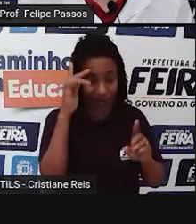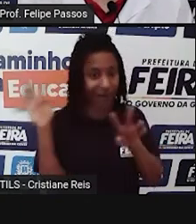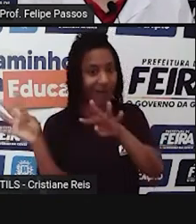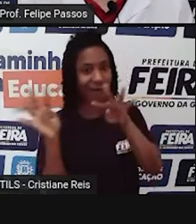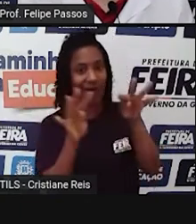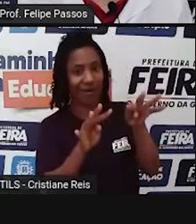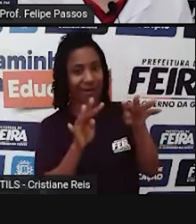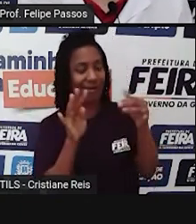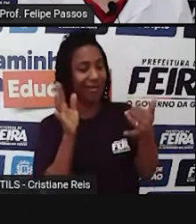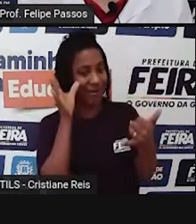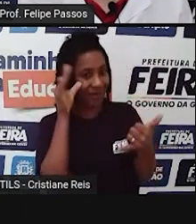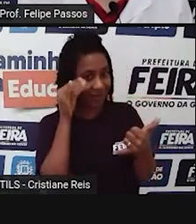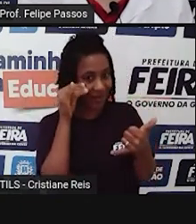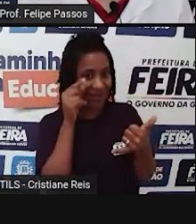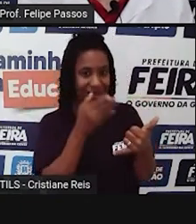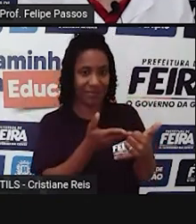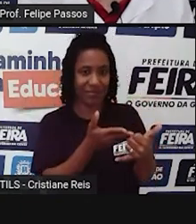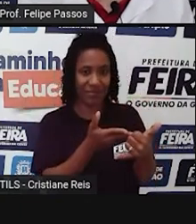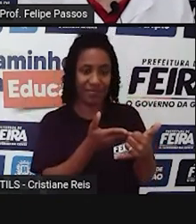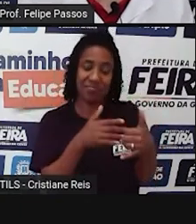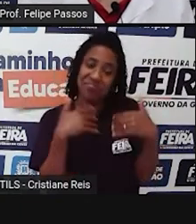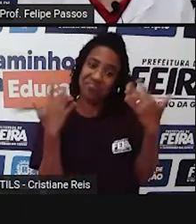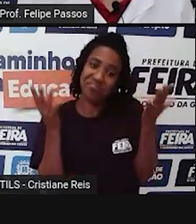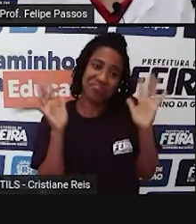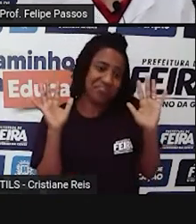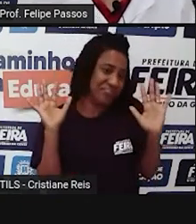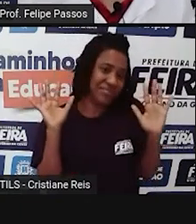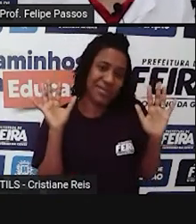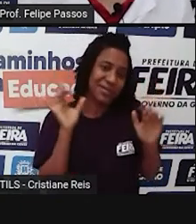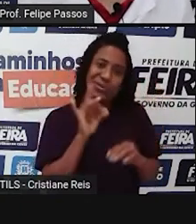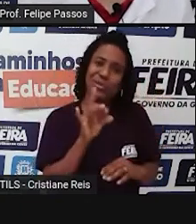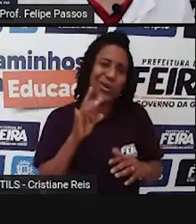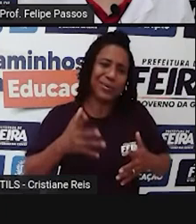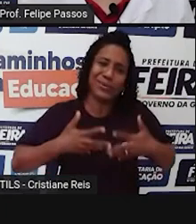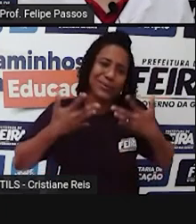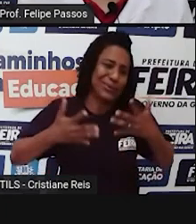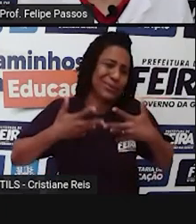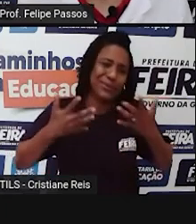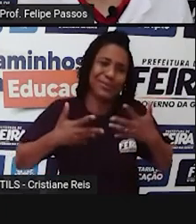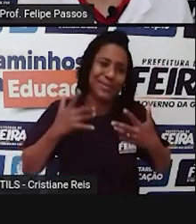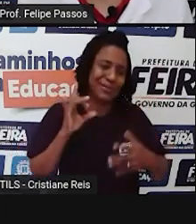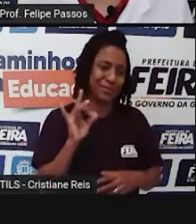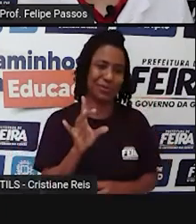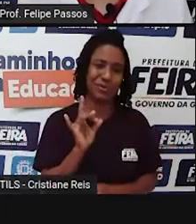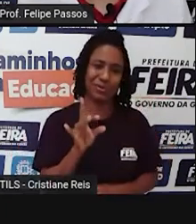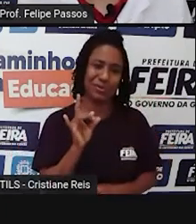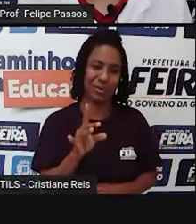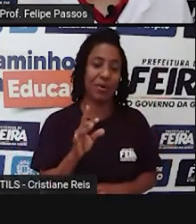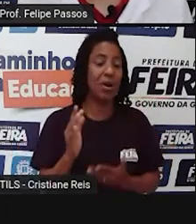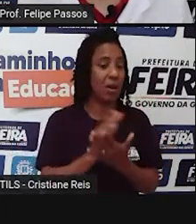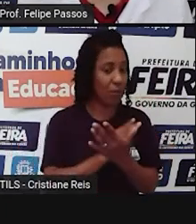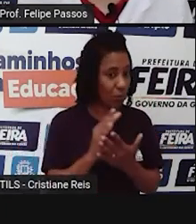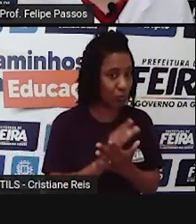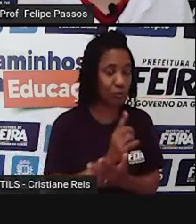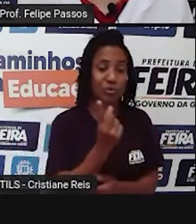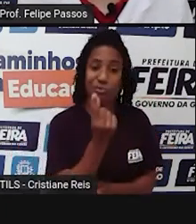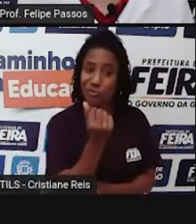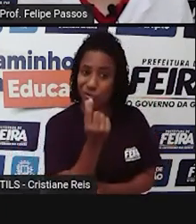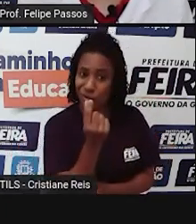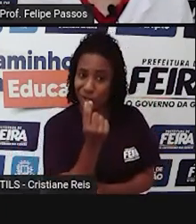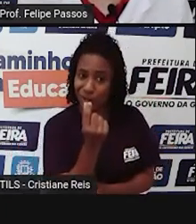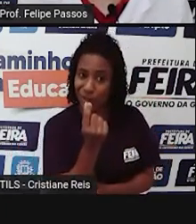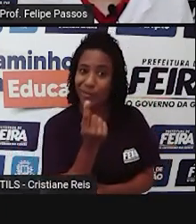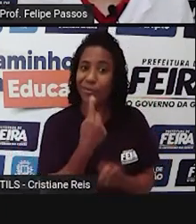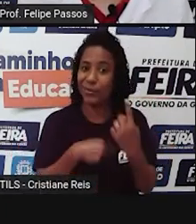Mais uma vez, tem uma aplicação prática? Às vezes não, às vezes a pessoa está só se divertindo. Tem gente já que ganha dinheiro com isso e falar em